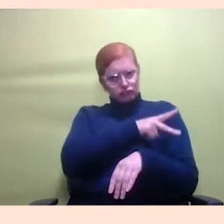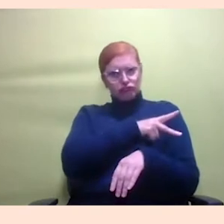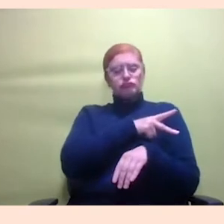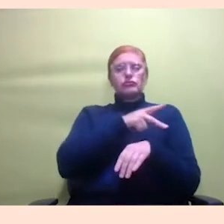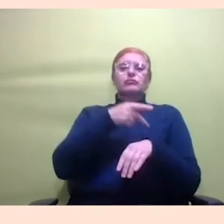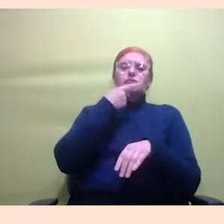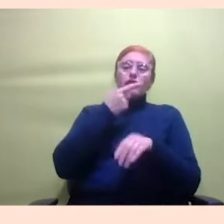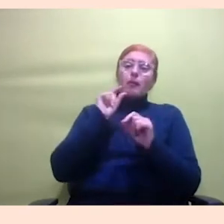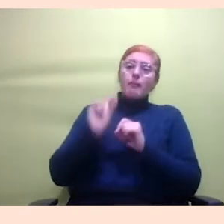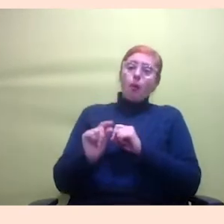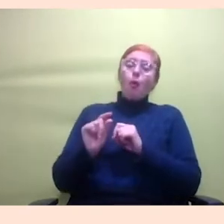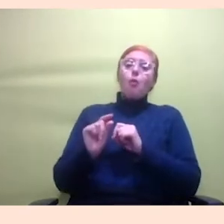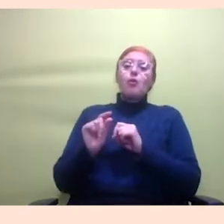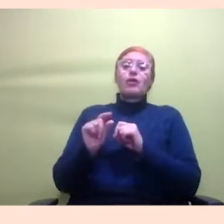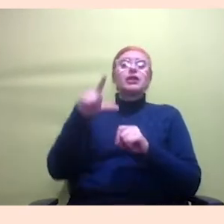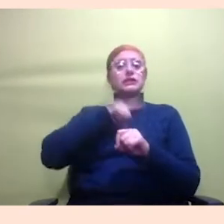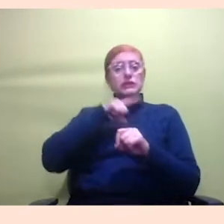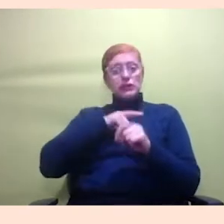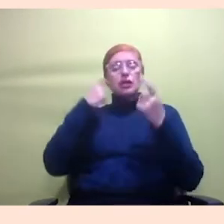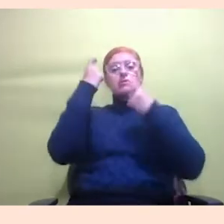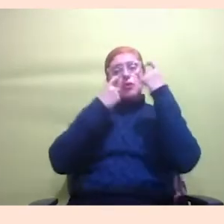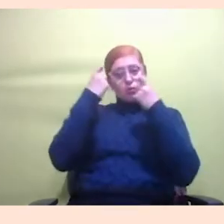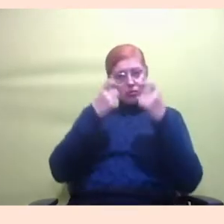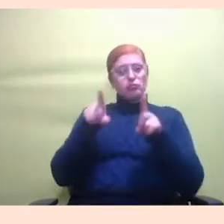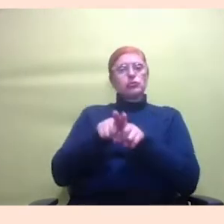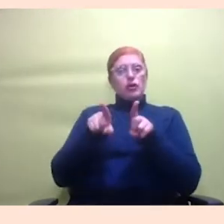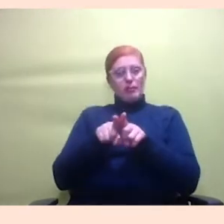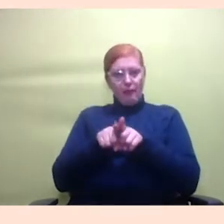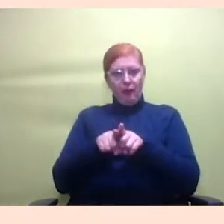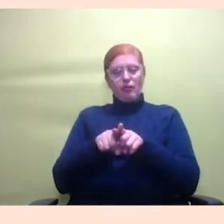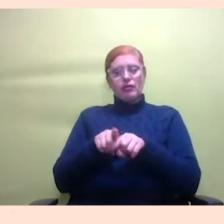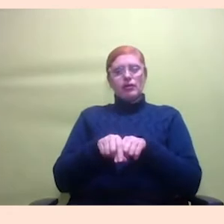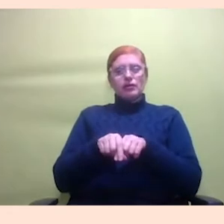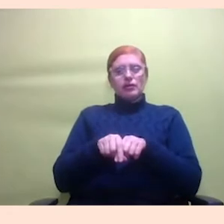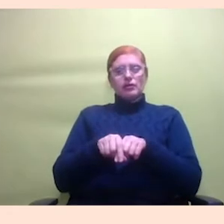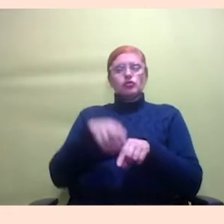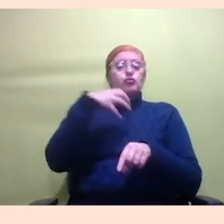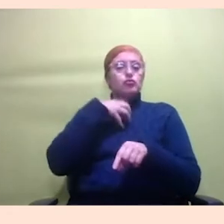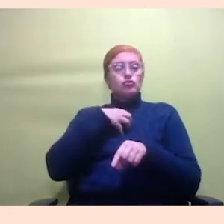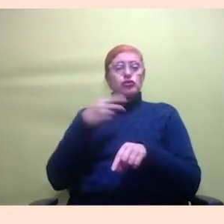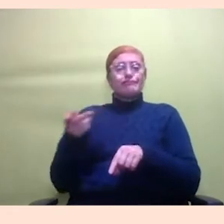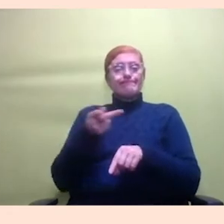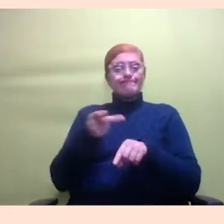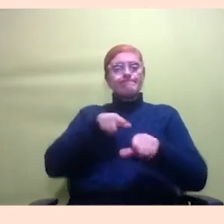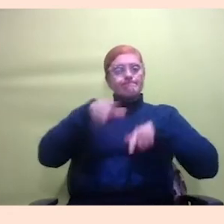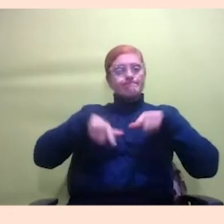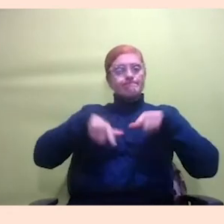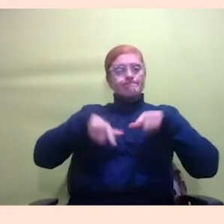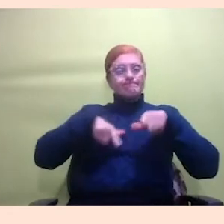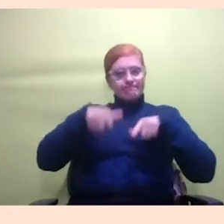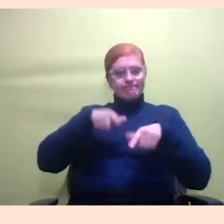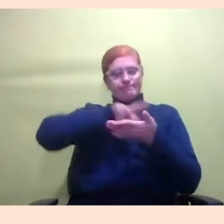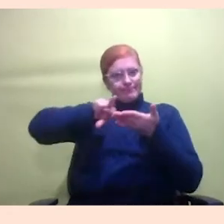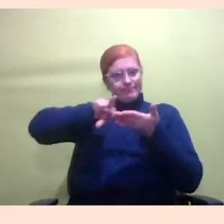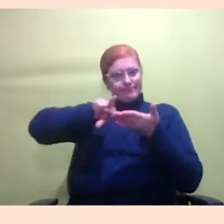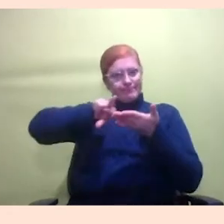se está rolando dessa preocupação também da forma que vocês trabalham então são várias questões mas vou